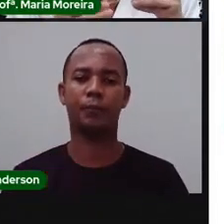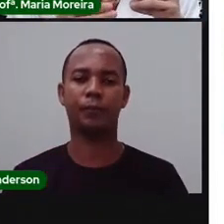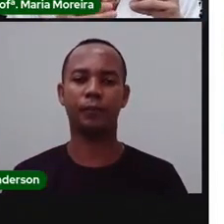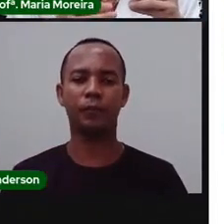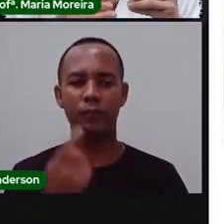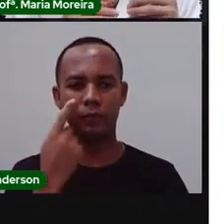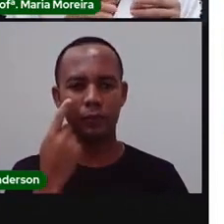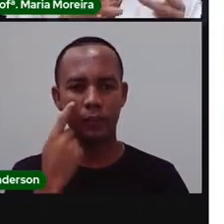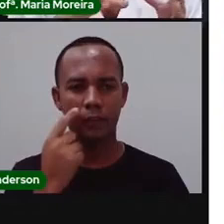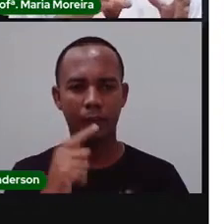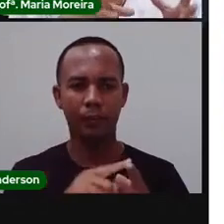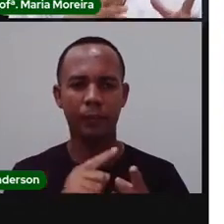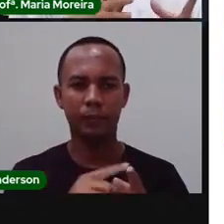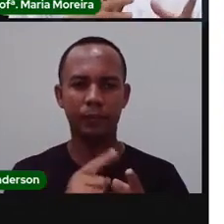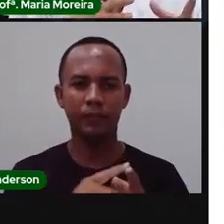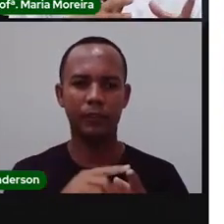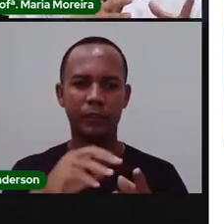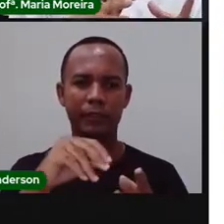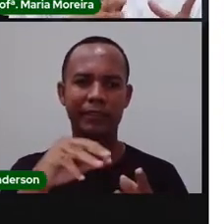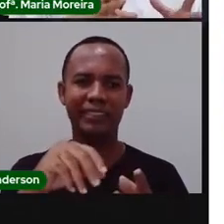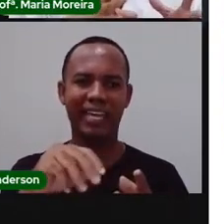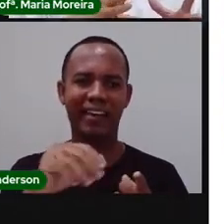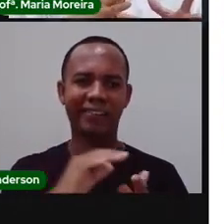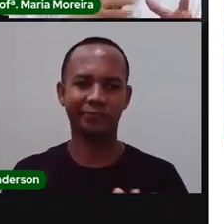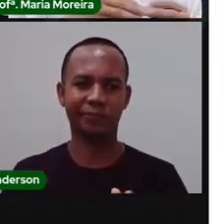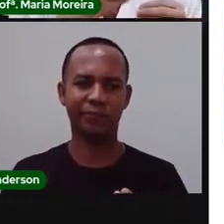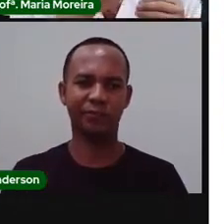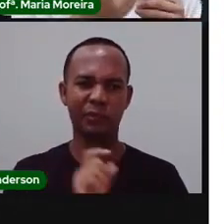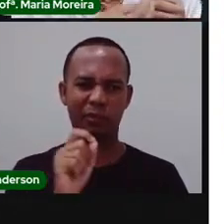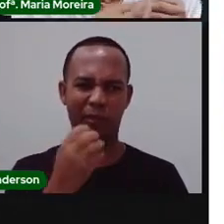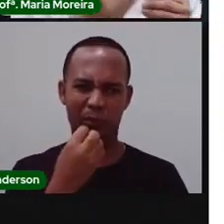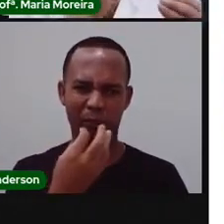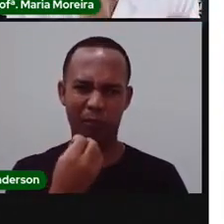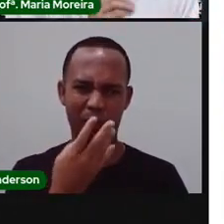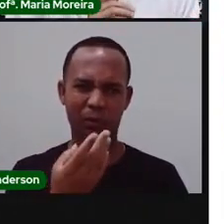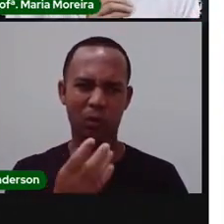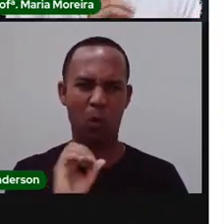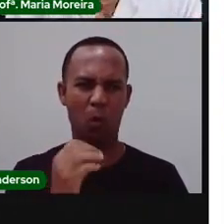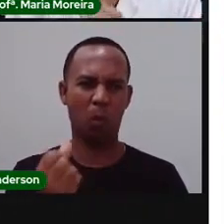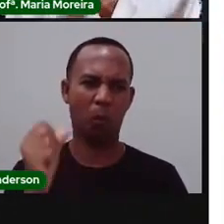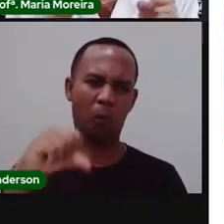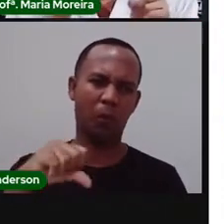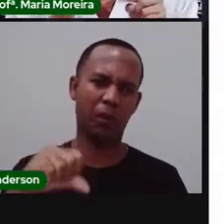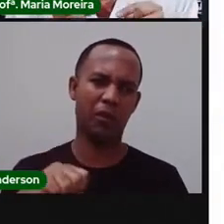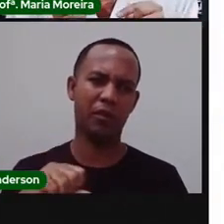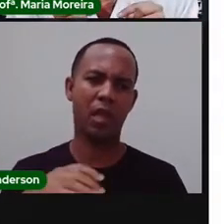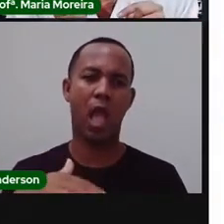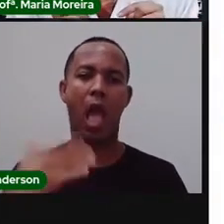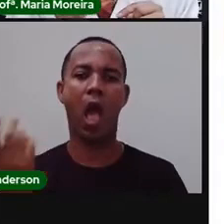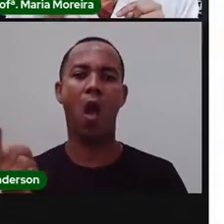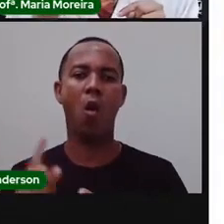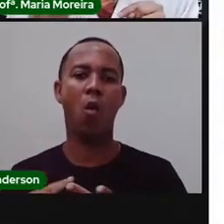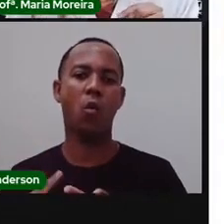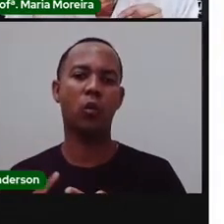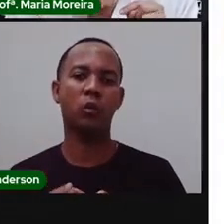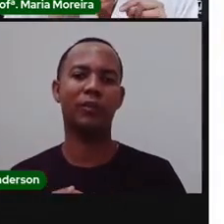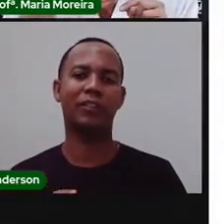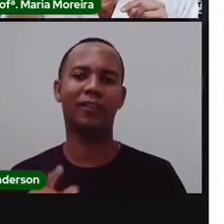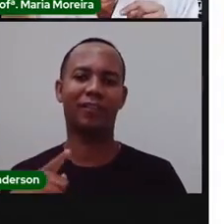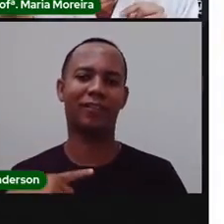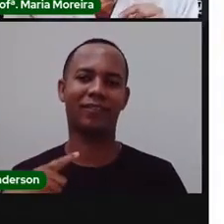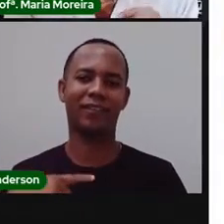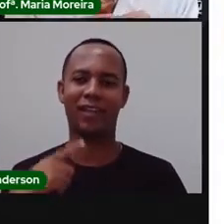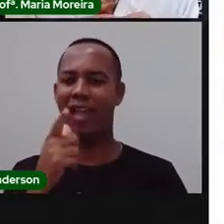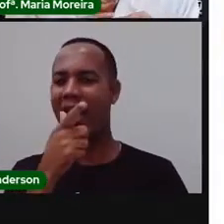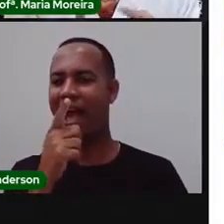ver mais o solo. A interferência do homem aqui foi benéfica, ou seja, boa ou ruim? Na outra imagem, nessa verde,